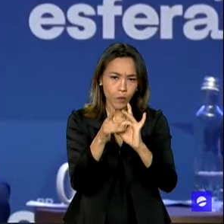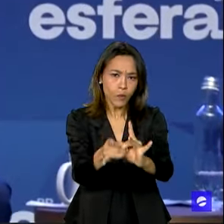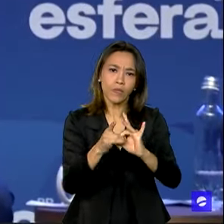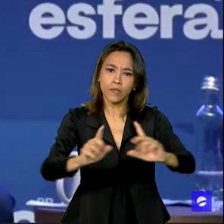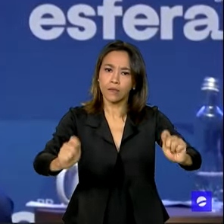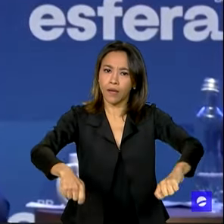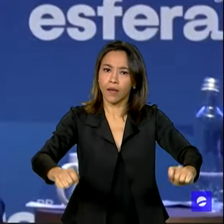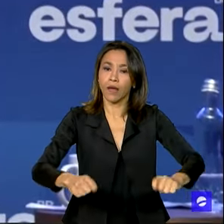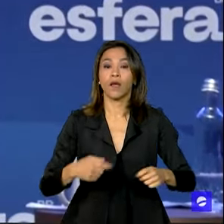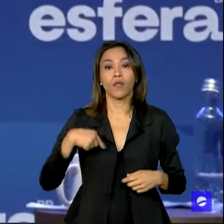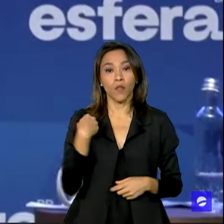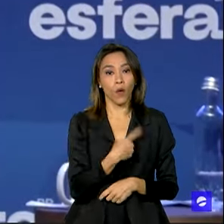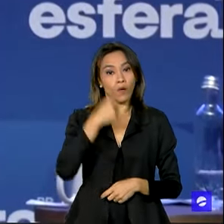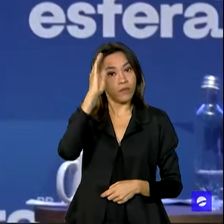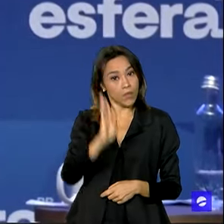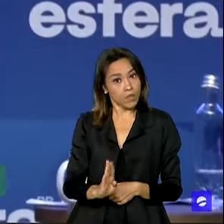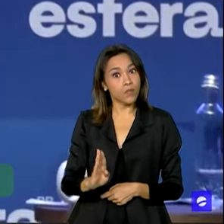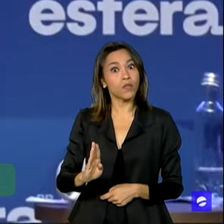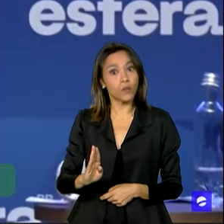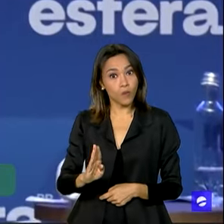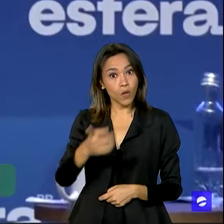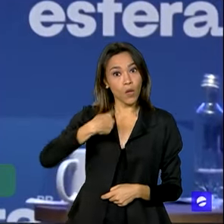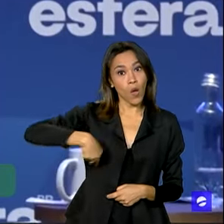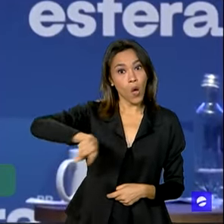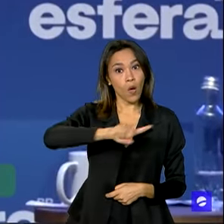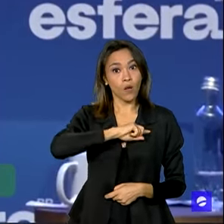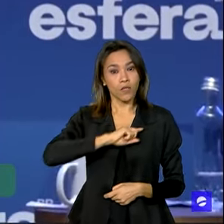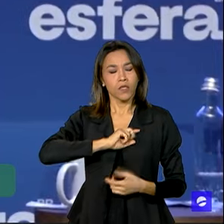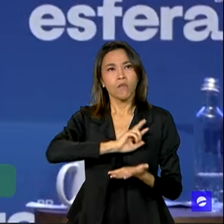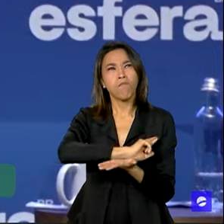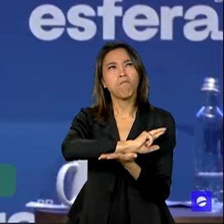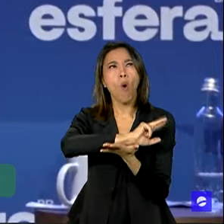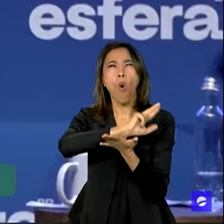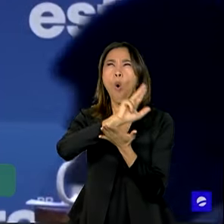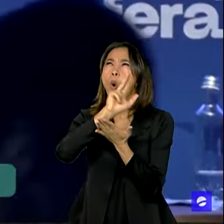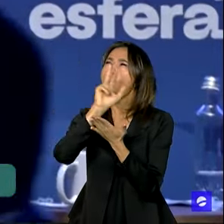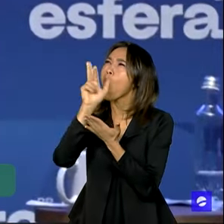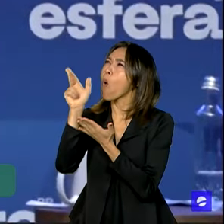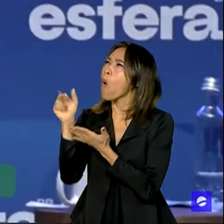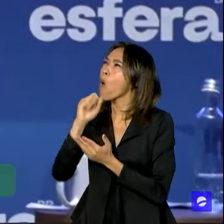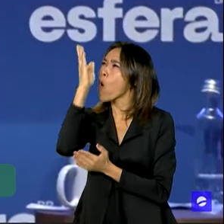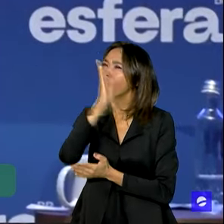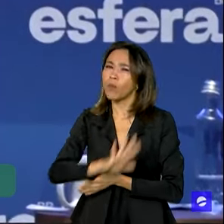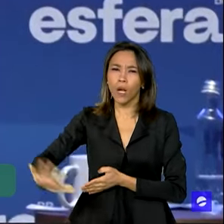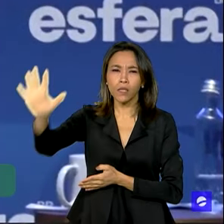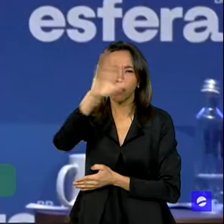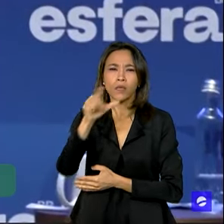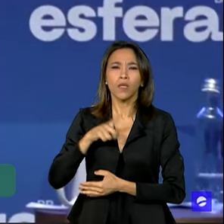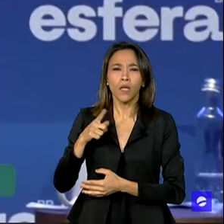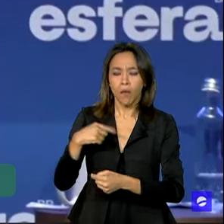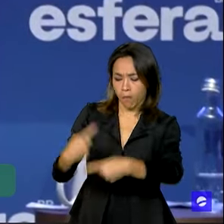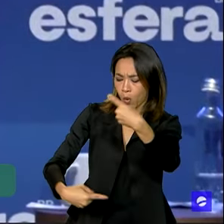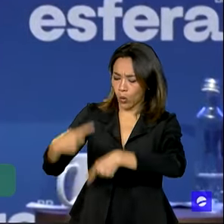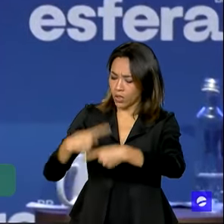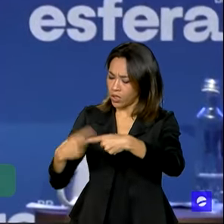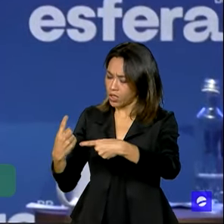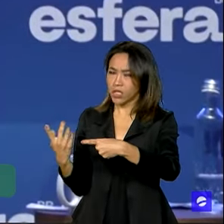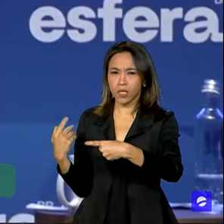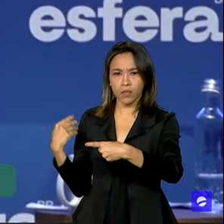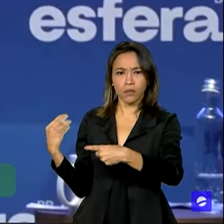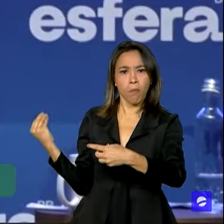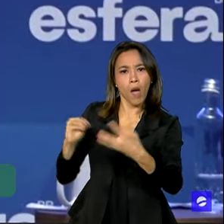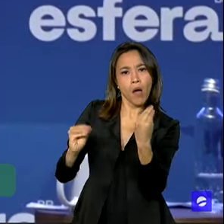Nós, no Brasil, somos pelas nossas potencialidades, mas em especial pelas políticas públicas implementadas ao longo dos anos